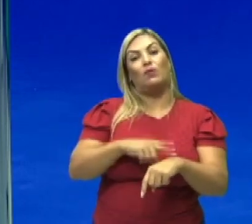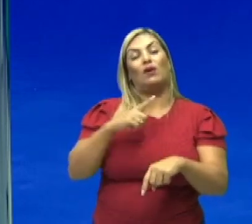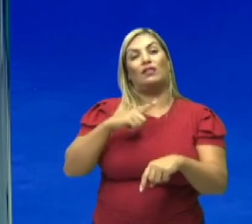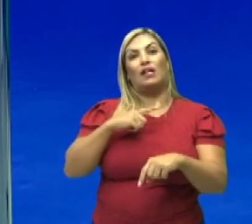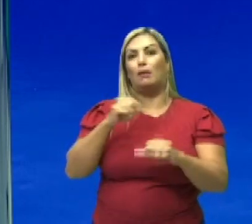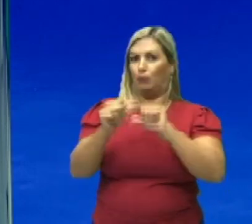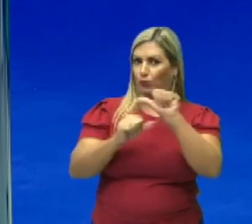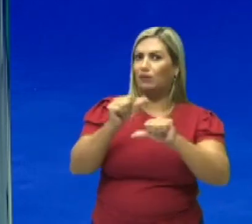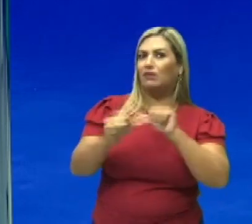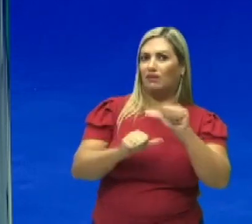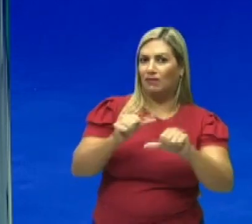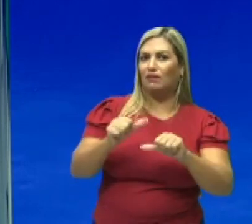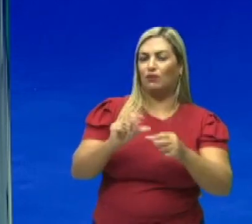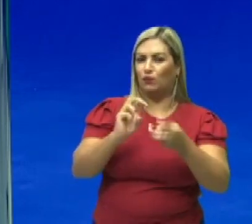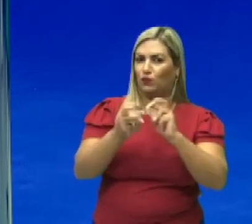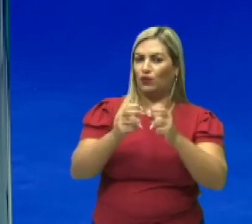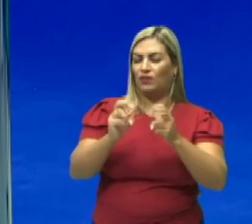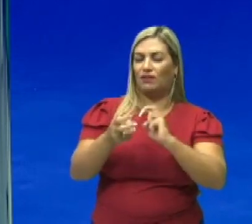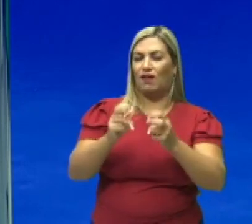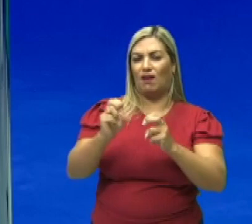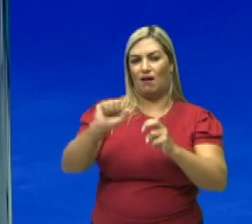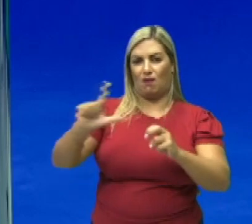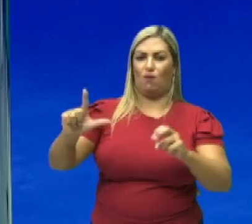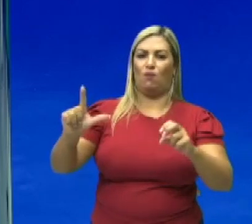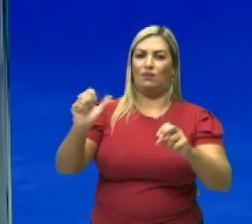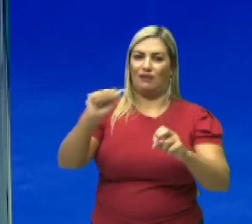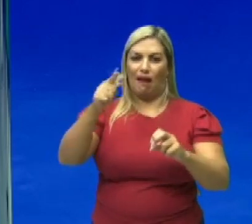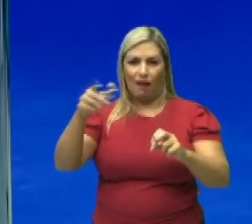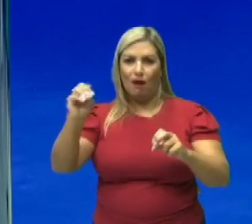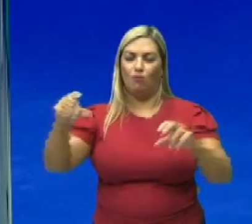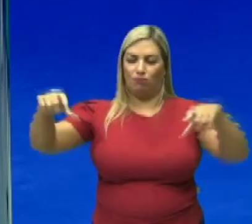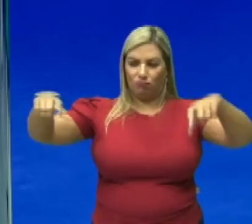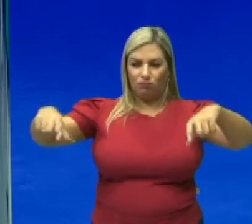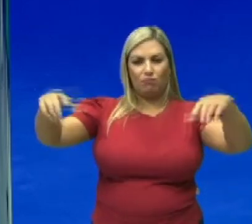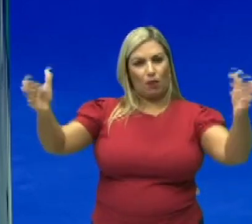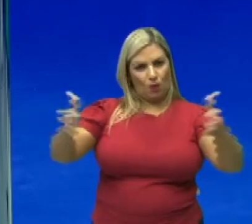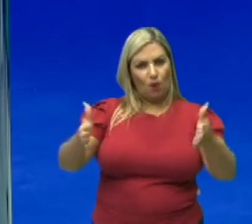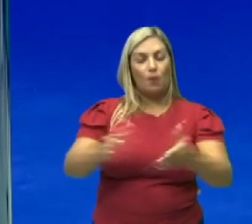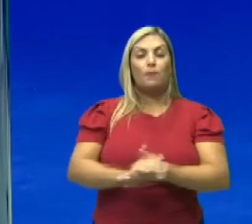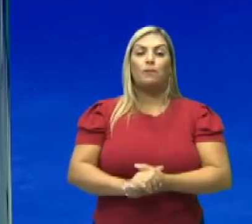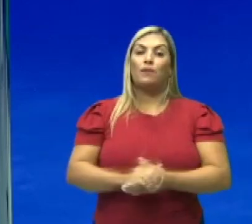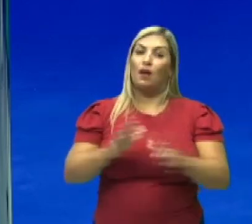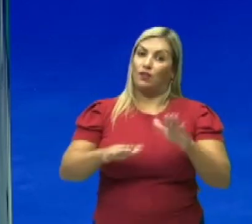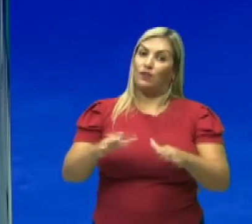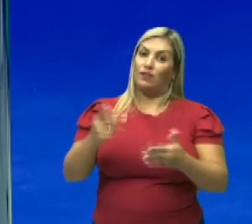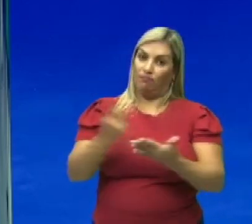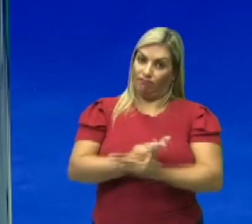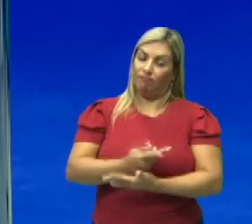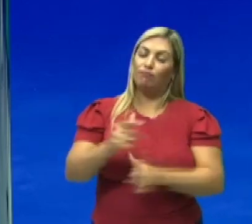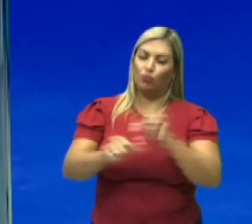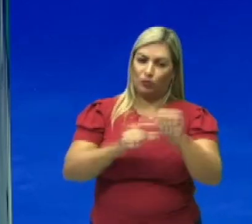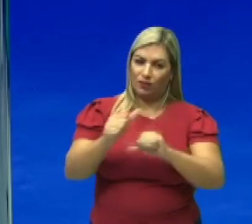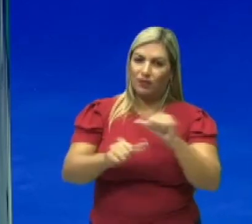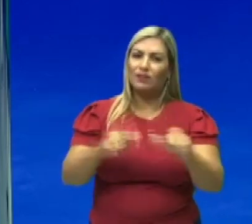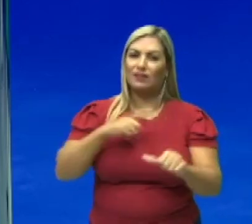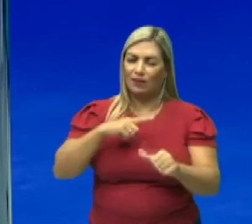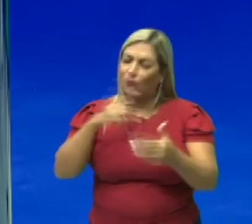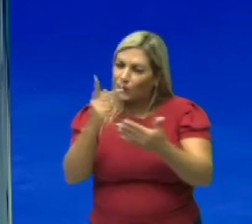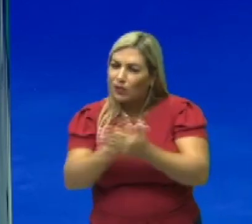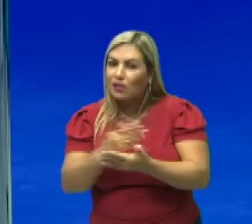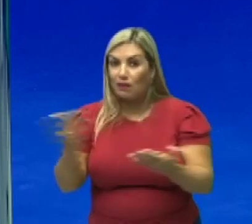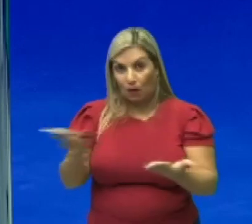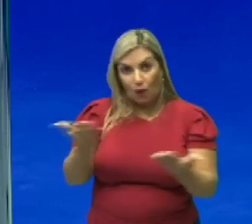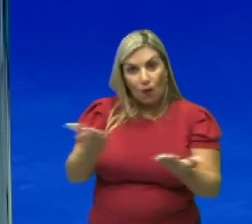remodelado. Então, se eu falar aqui para vocês, pode ser que já esteja equivocado. Essas mudanças estão